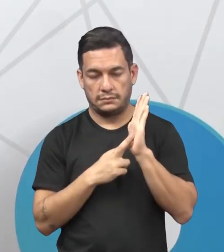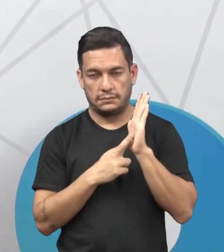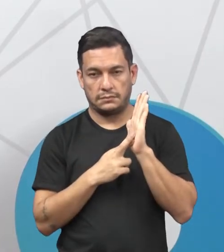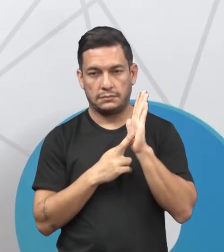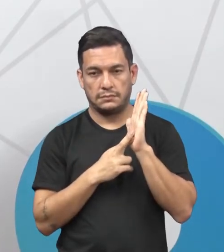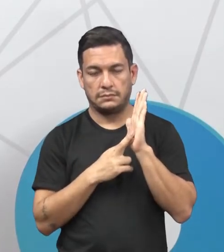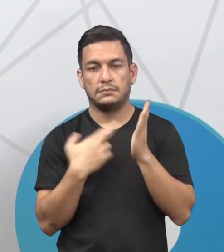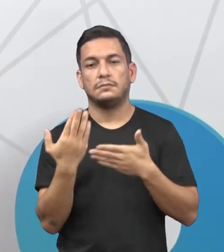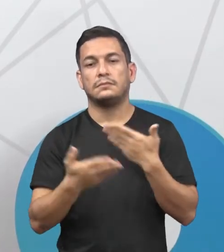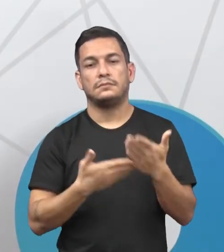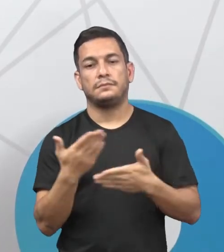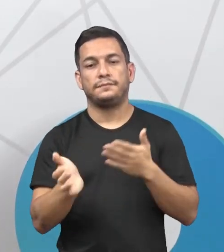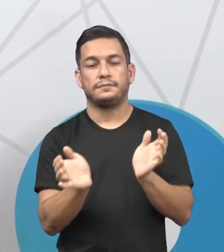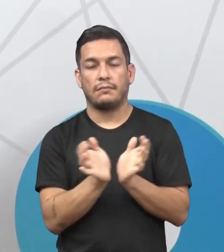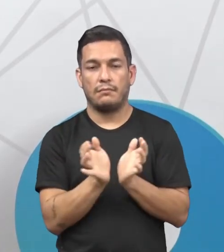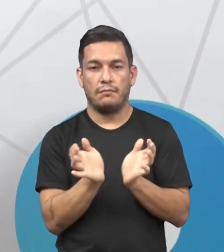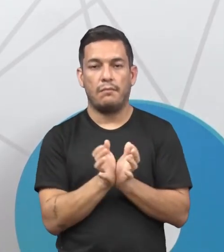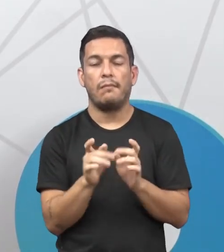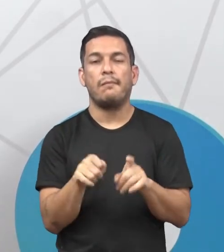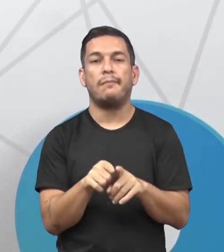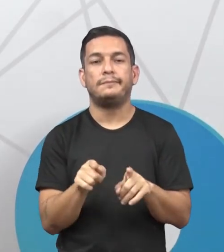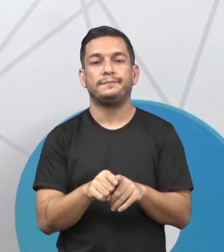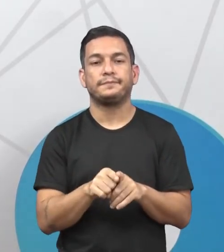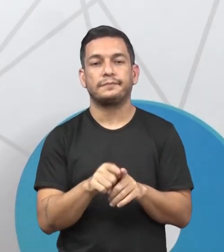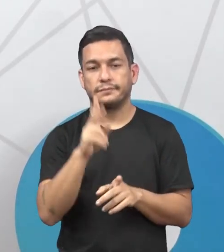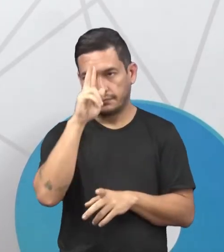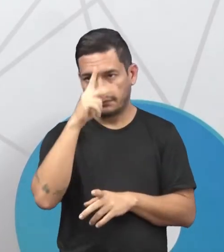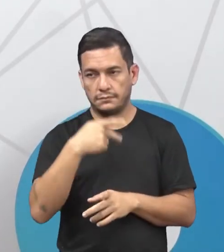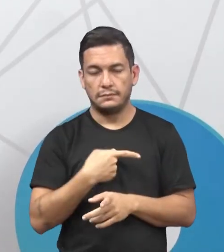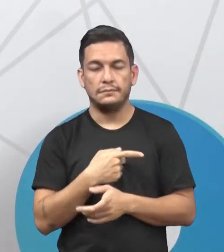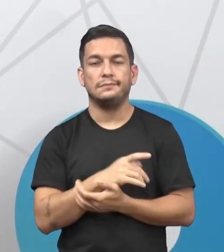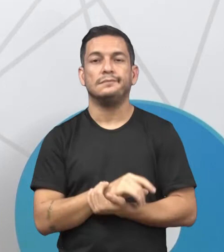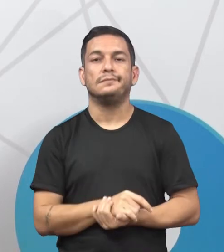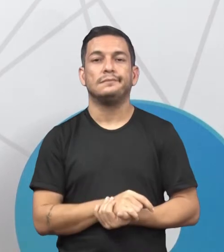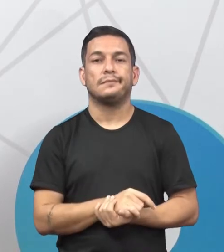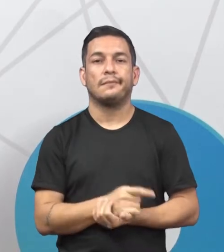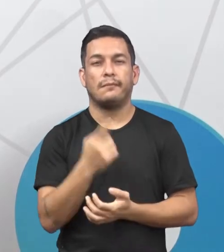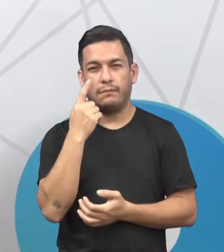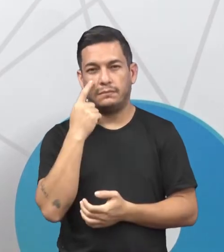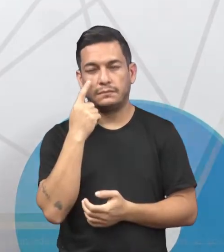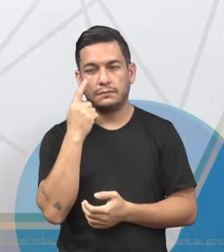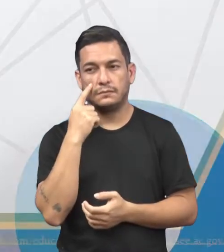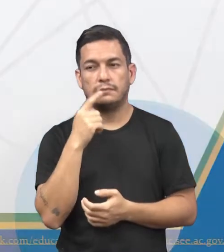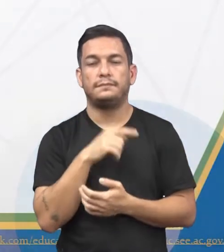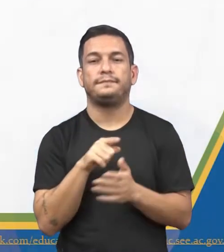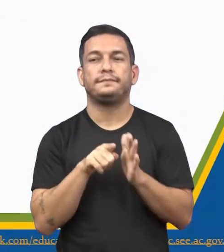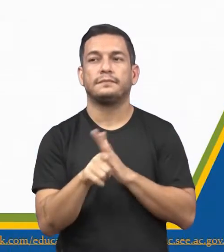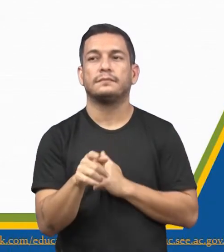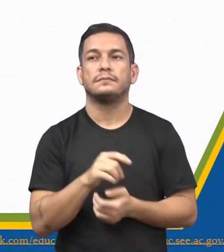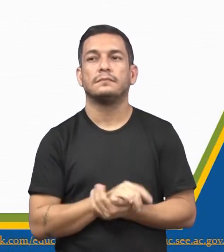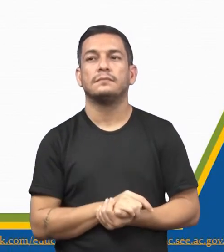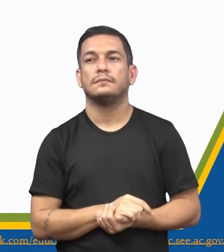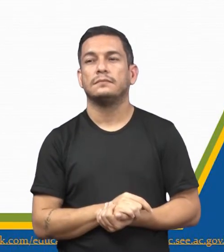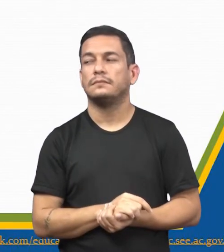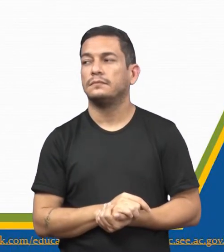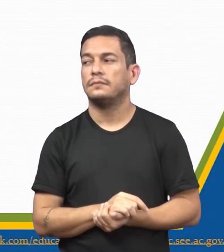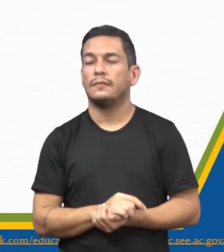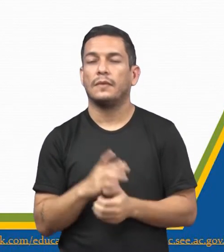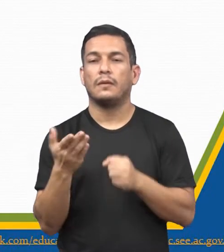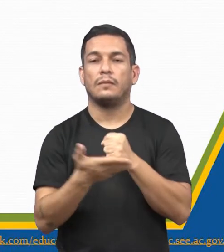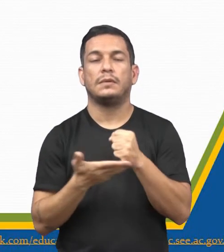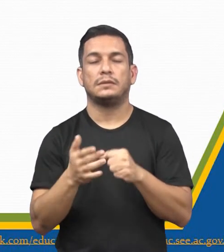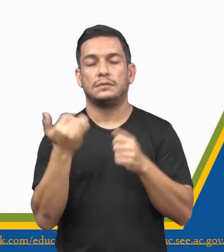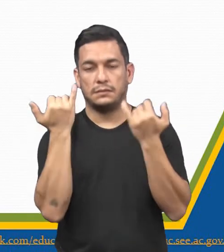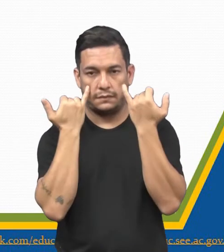questão da relação de coletividade e de individualidade, né? Vamos ver as alternativas. A partir dessa